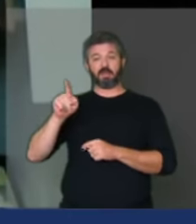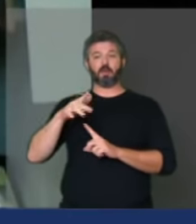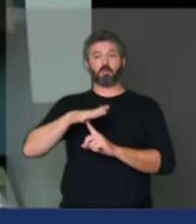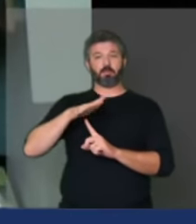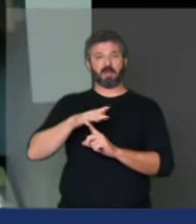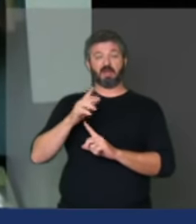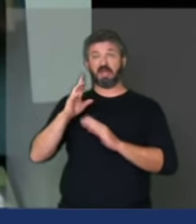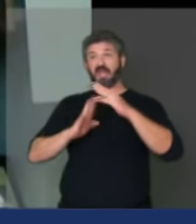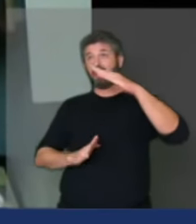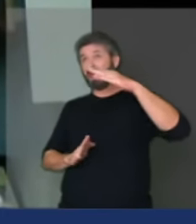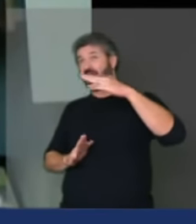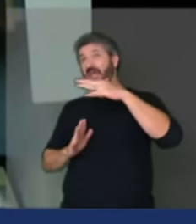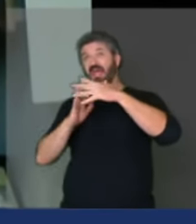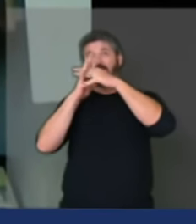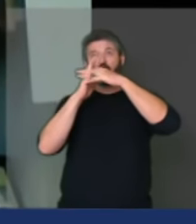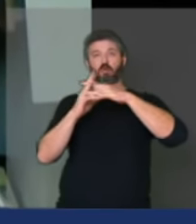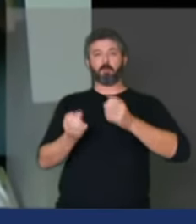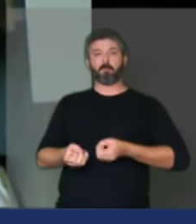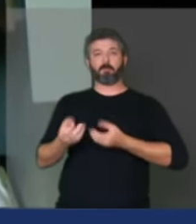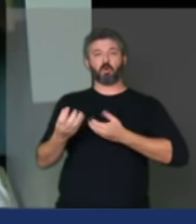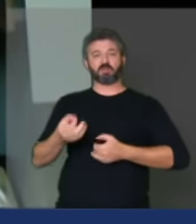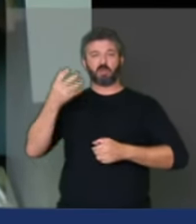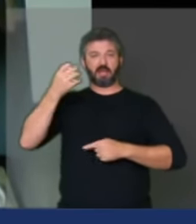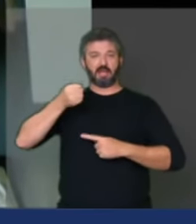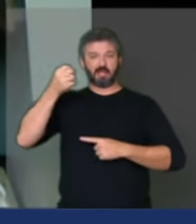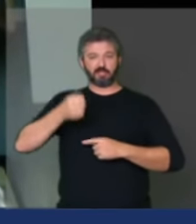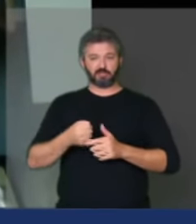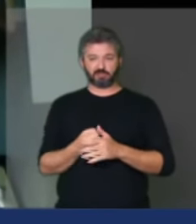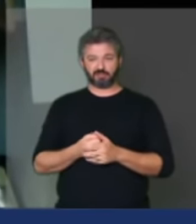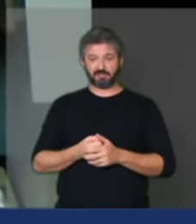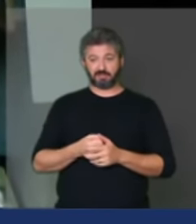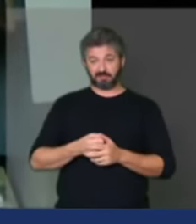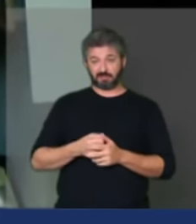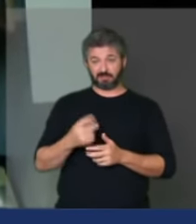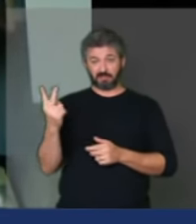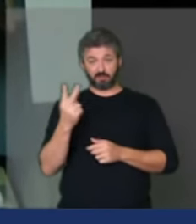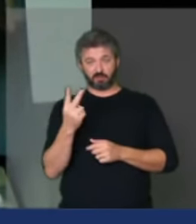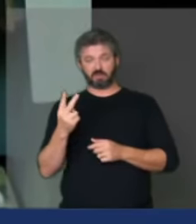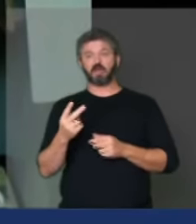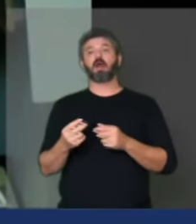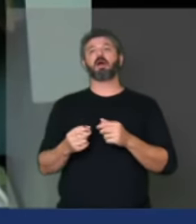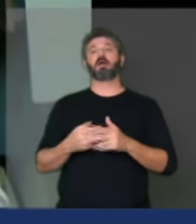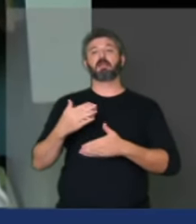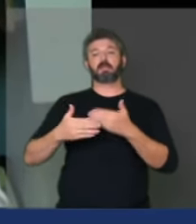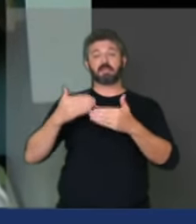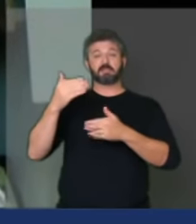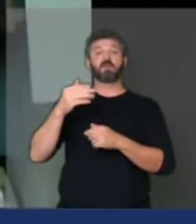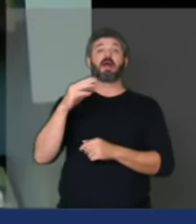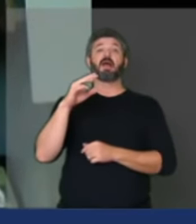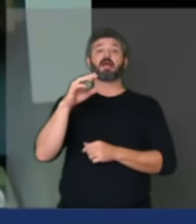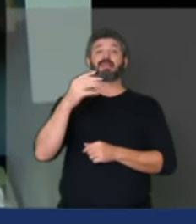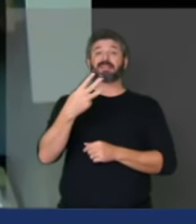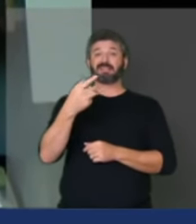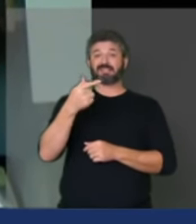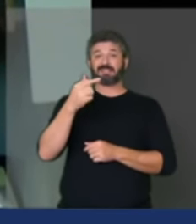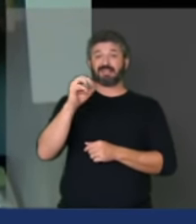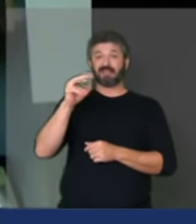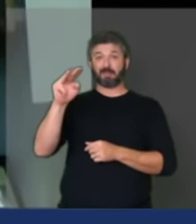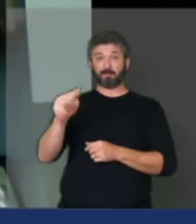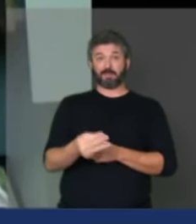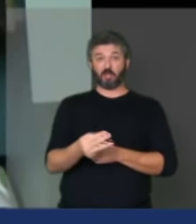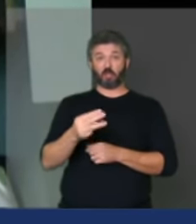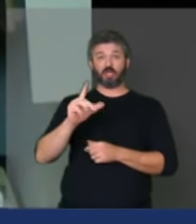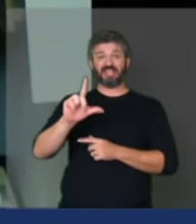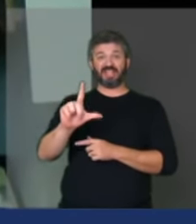recorde novamente de produção de leite Castro campeã produzindo 370 milhões de